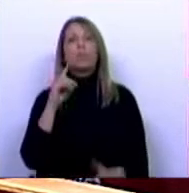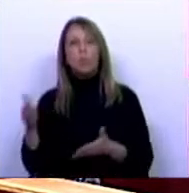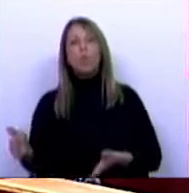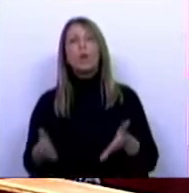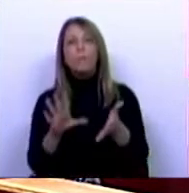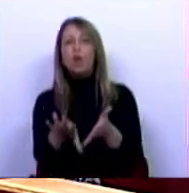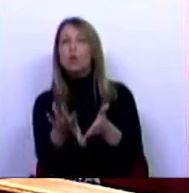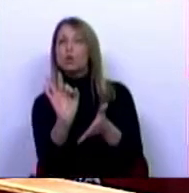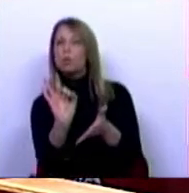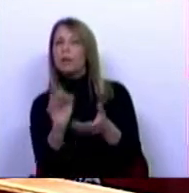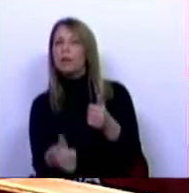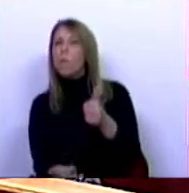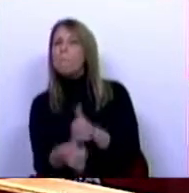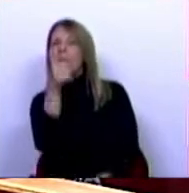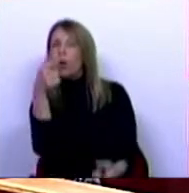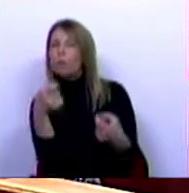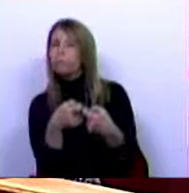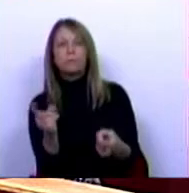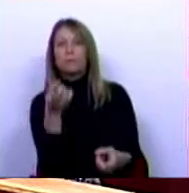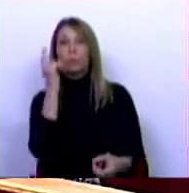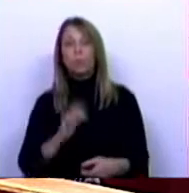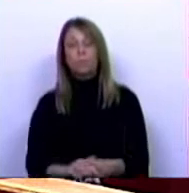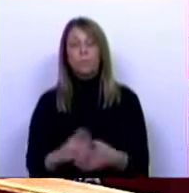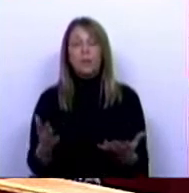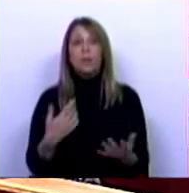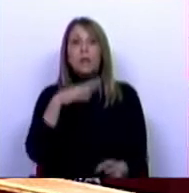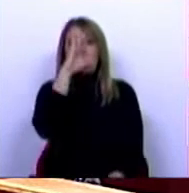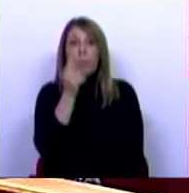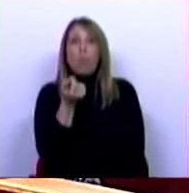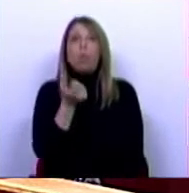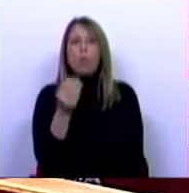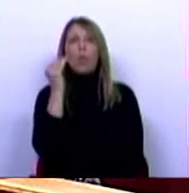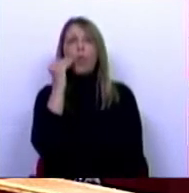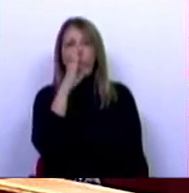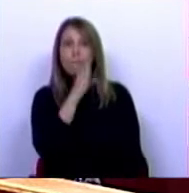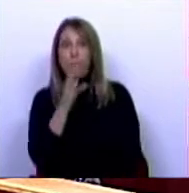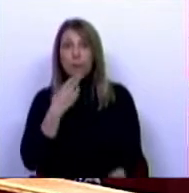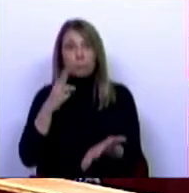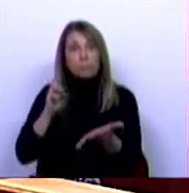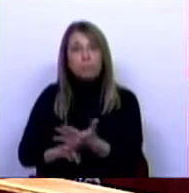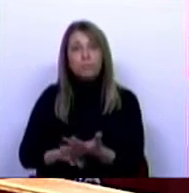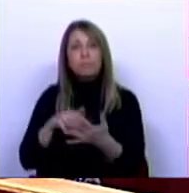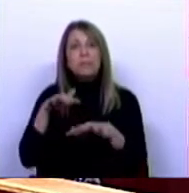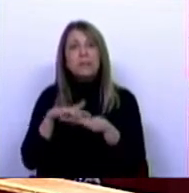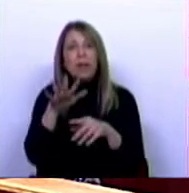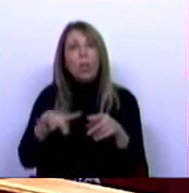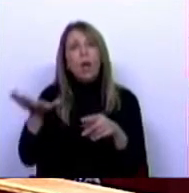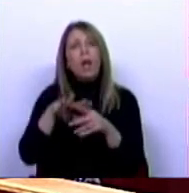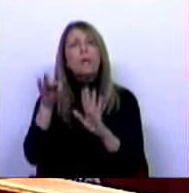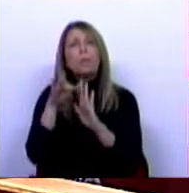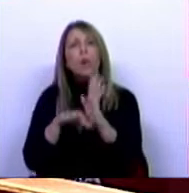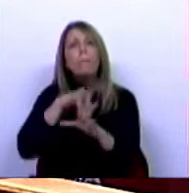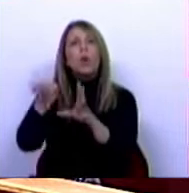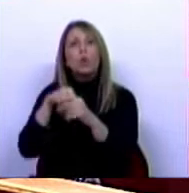seja o mais adequado. Pouco ainda sabemos à data sobre a concretização real da referida rede no terreno e do seu programa e